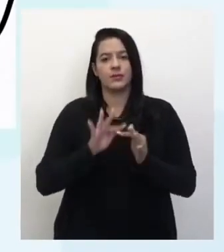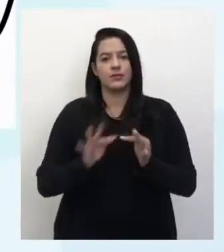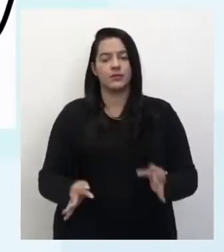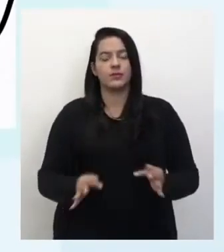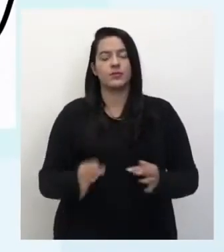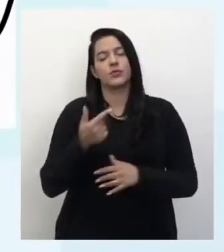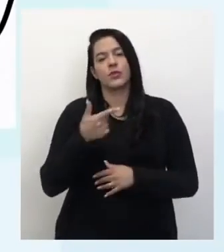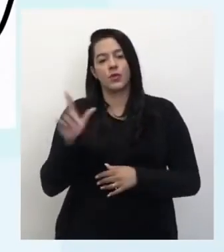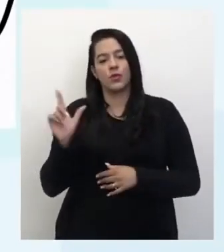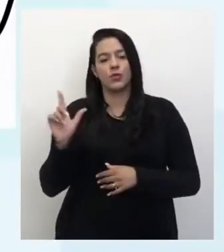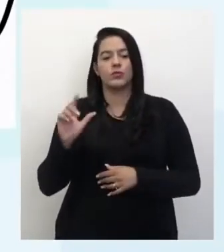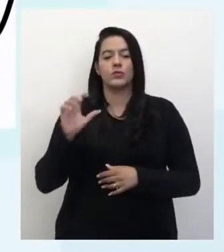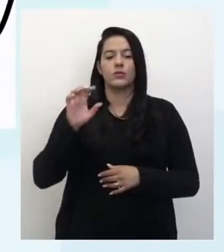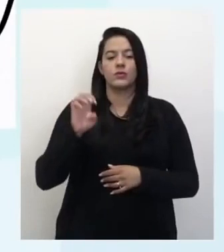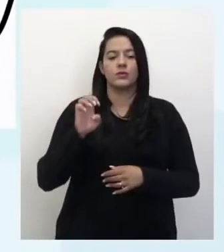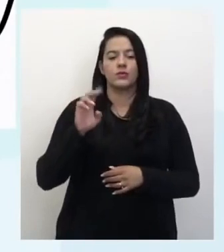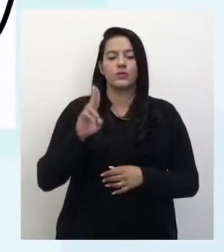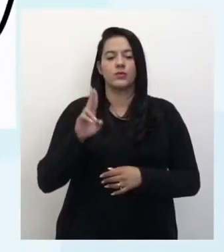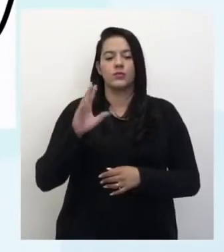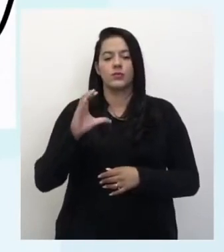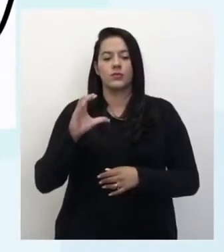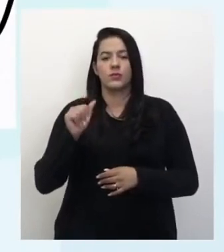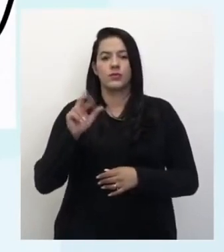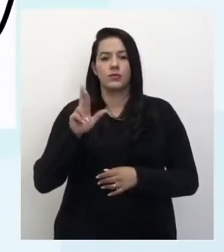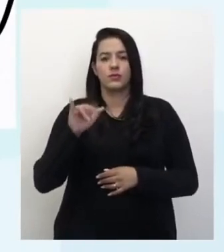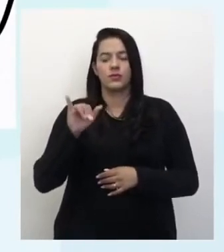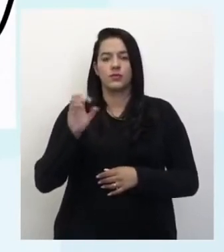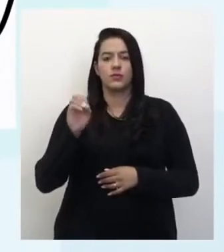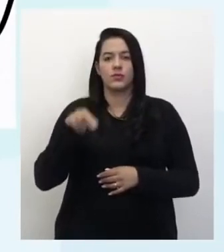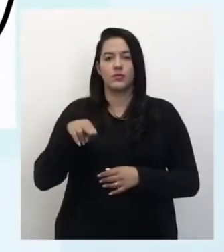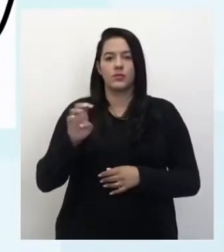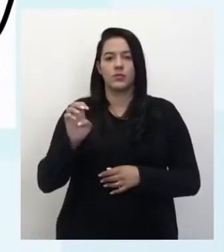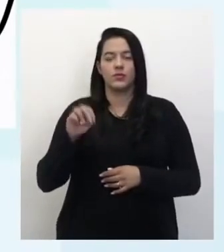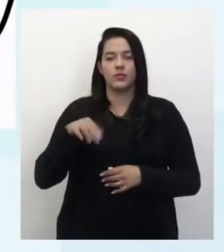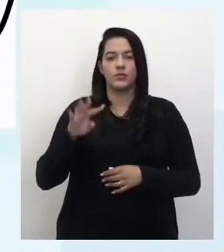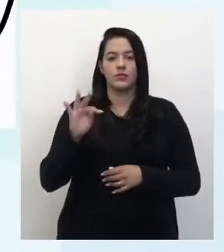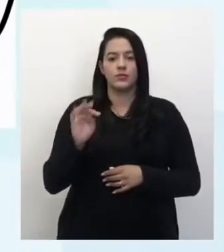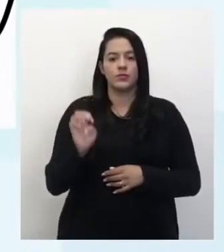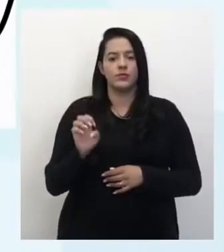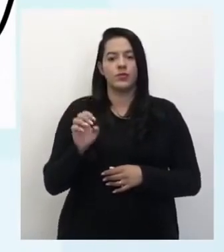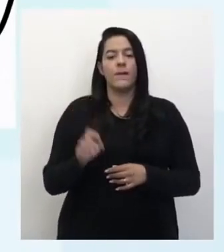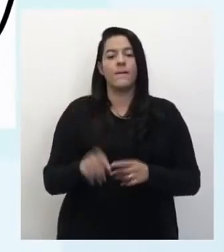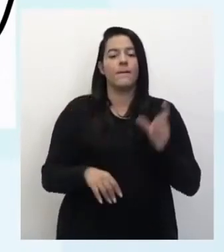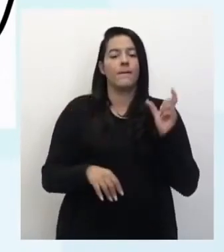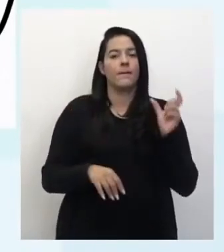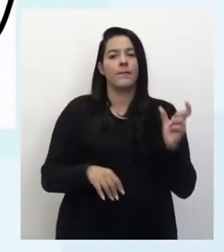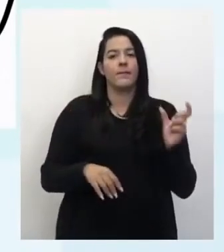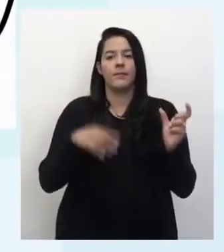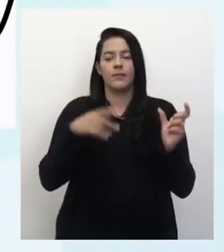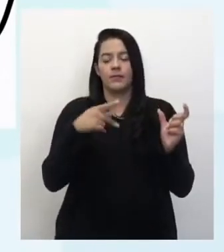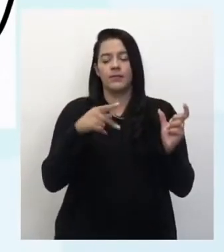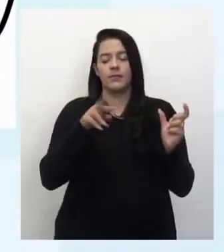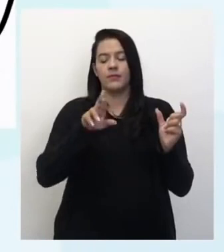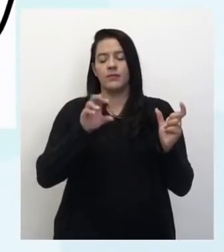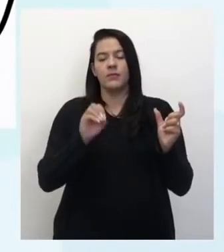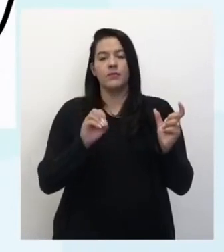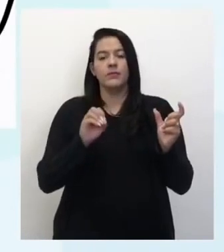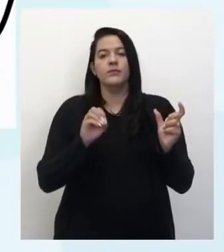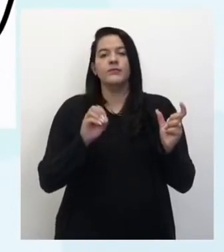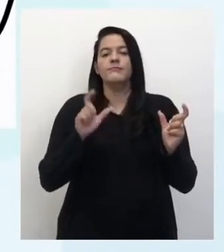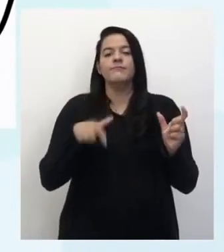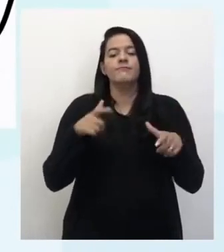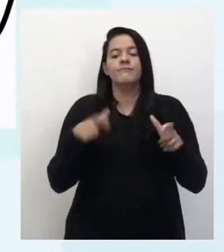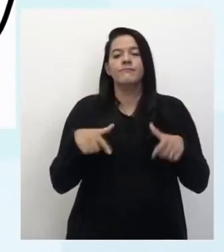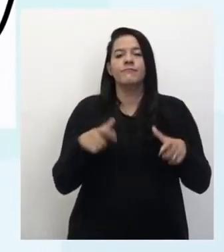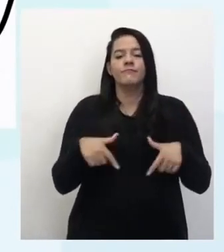chamada eucarionte. Bom, da onde que vem esse termo procarionte? Vem que